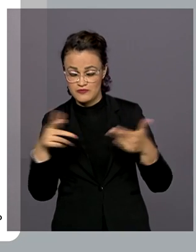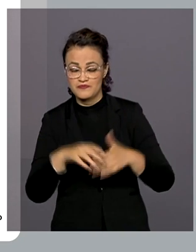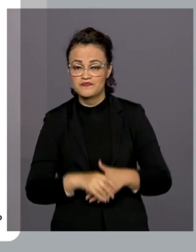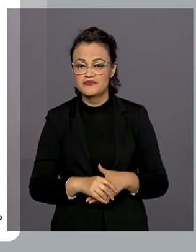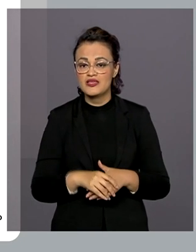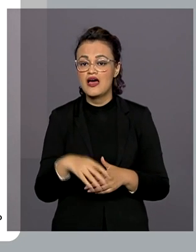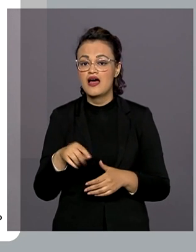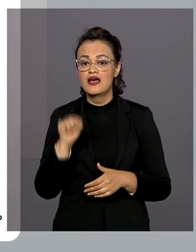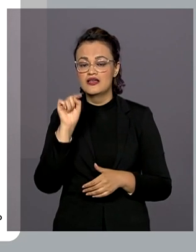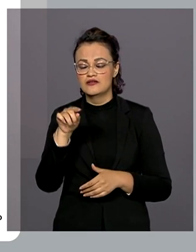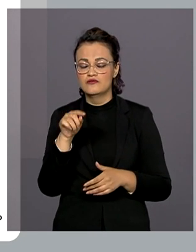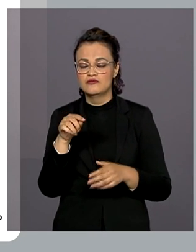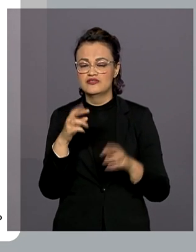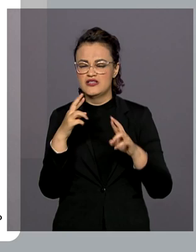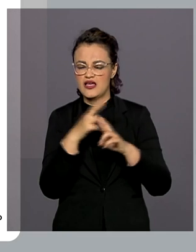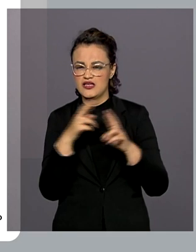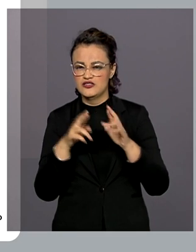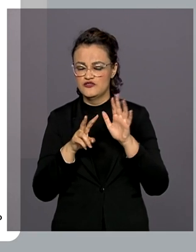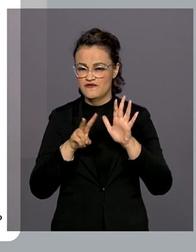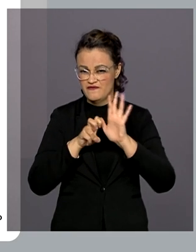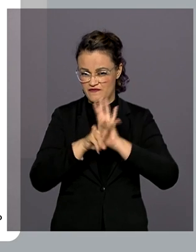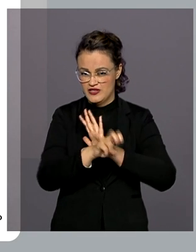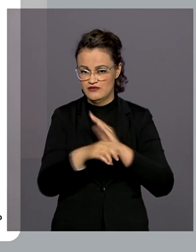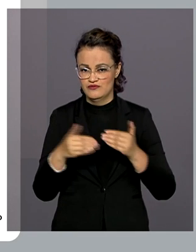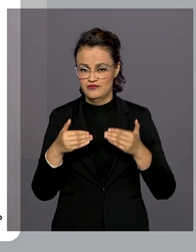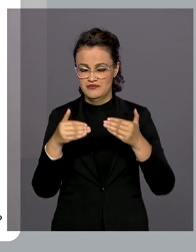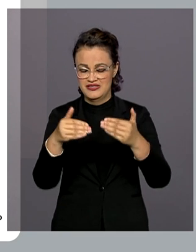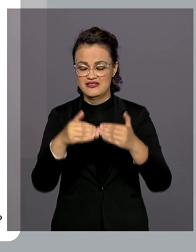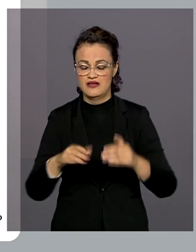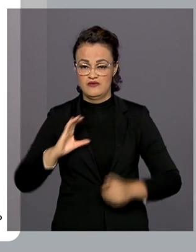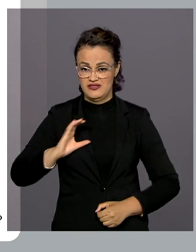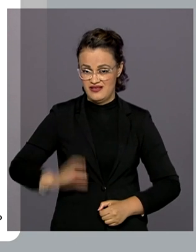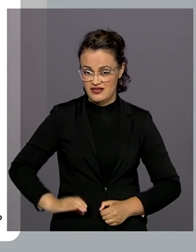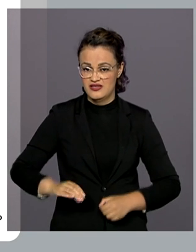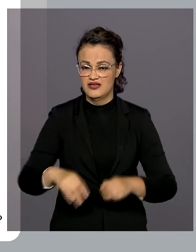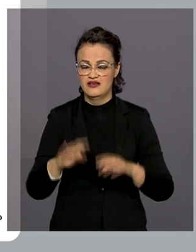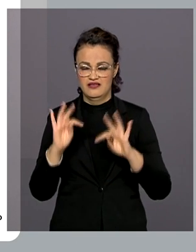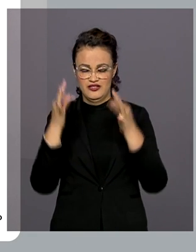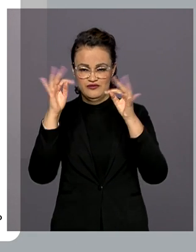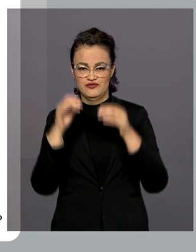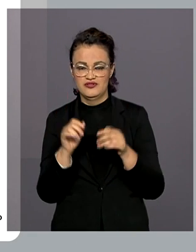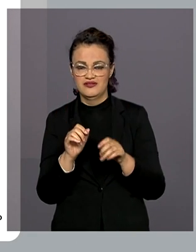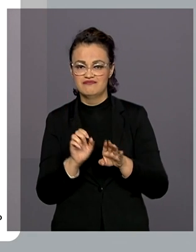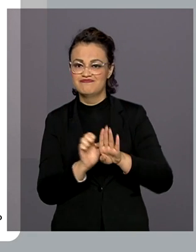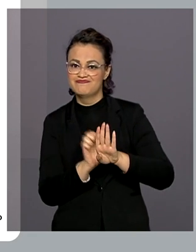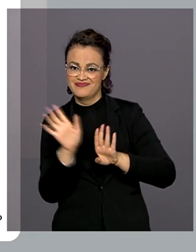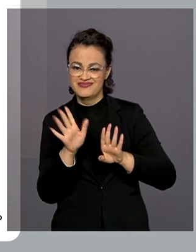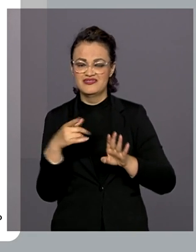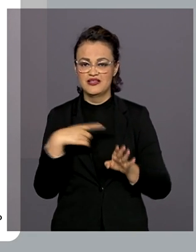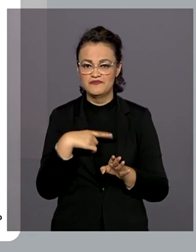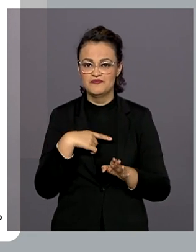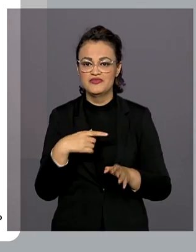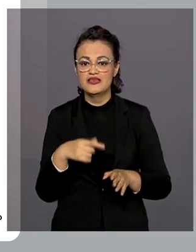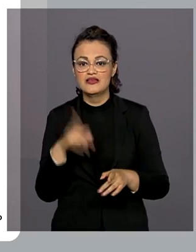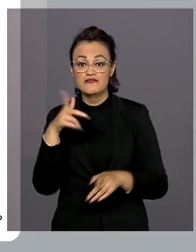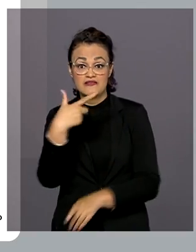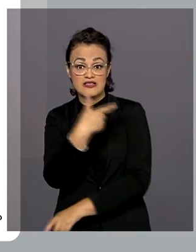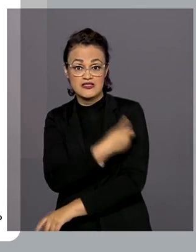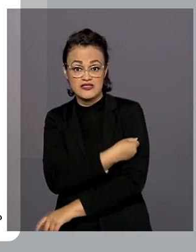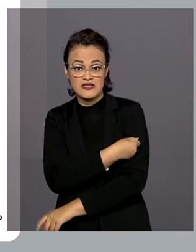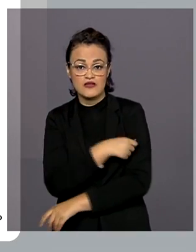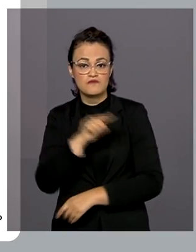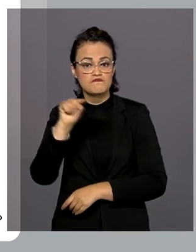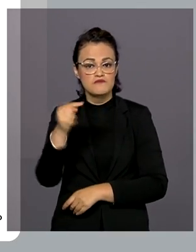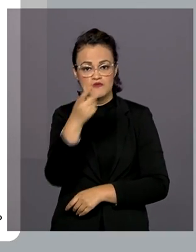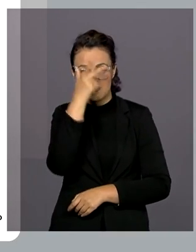meio da rede vírus do Ministério da Cidadania, Tecnologia e Inovações, será vacinado